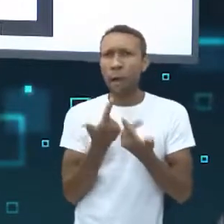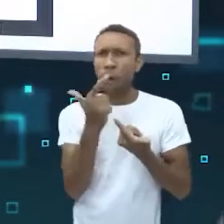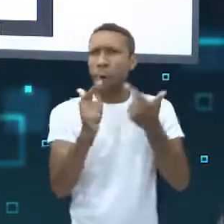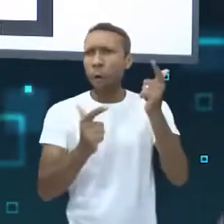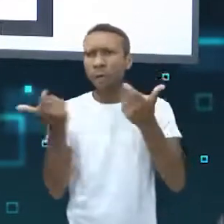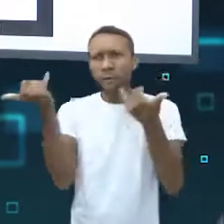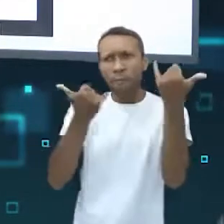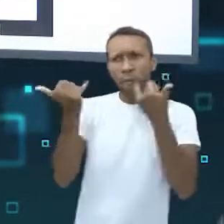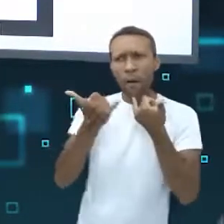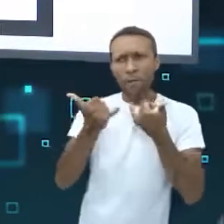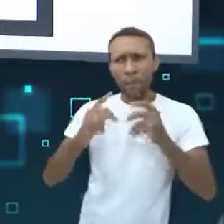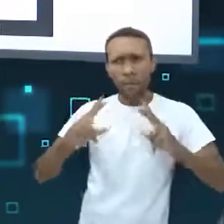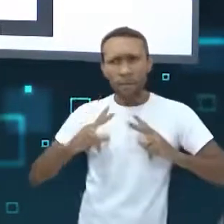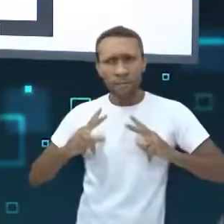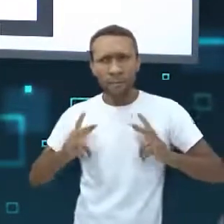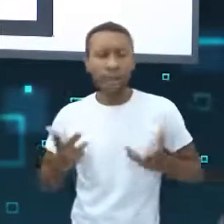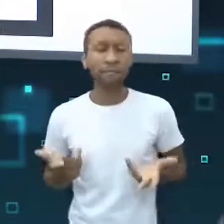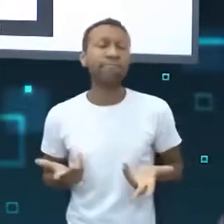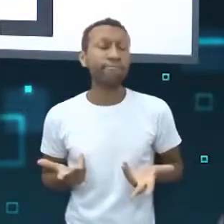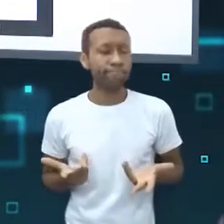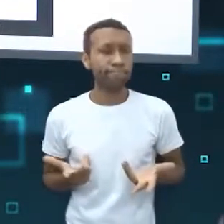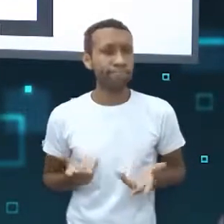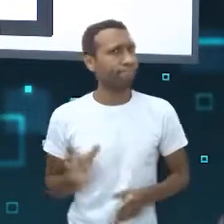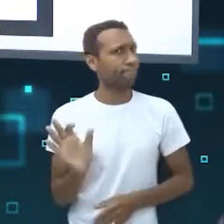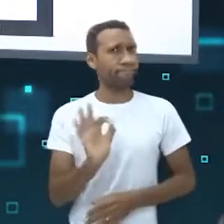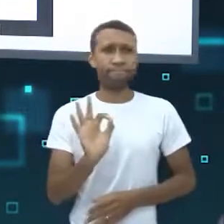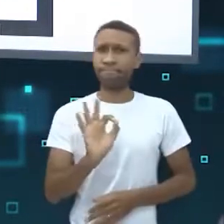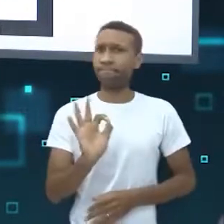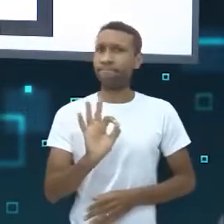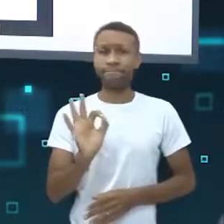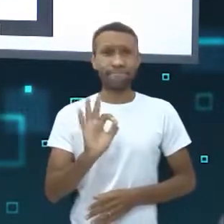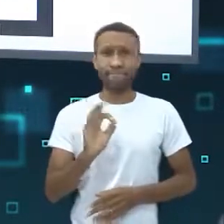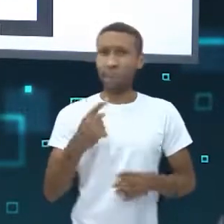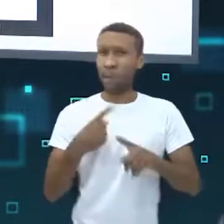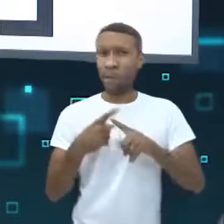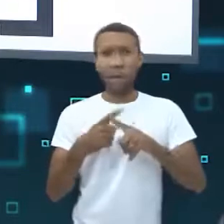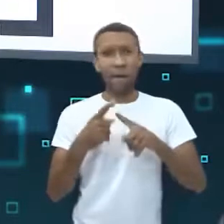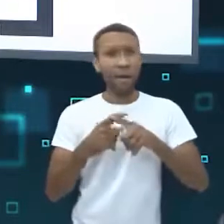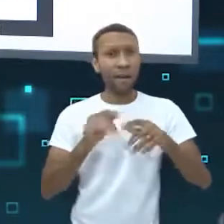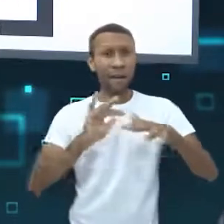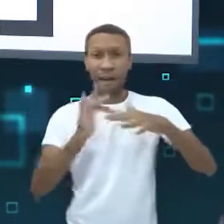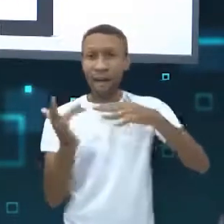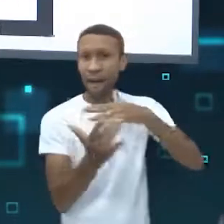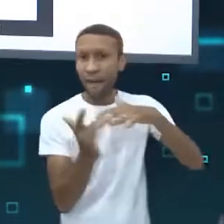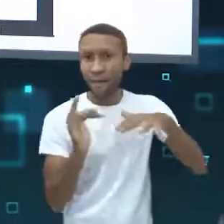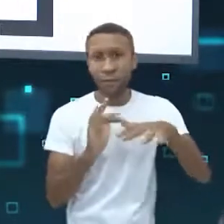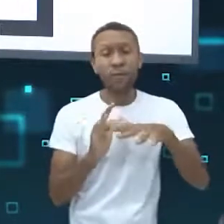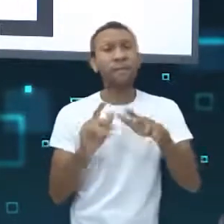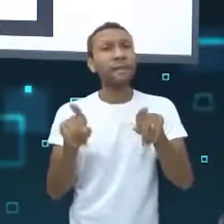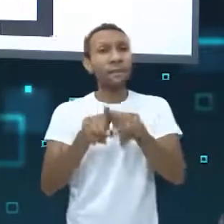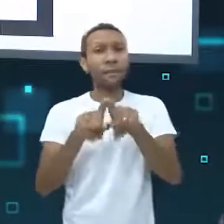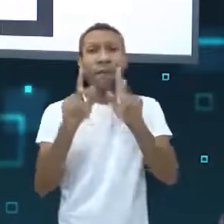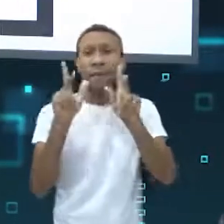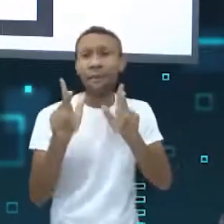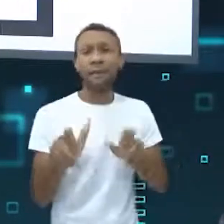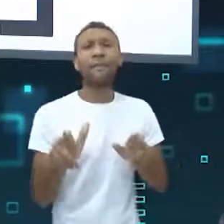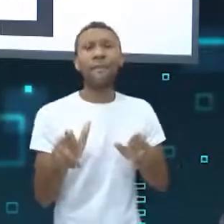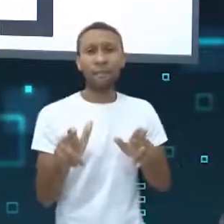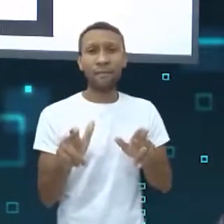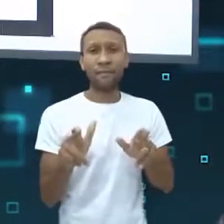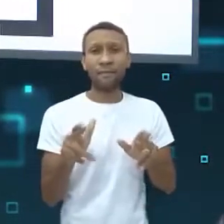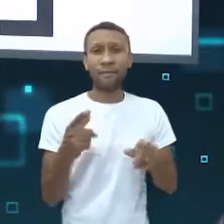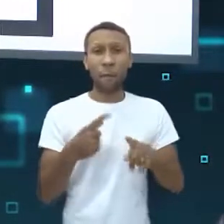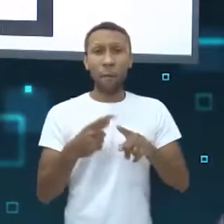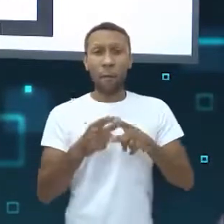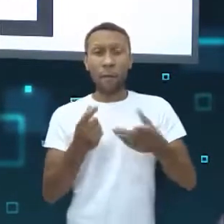pessoais? Provavelmente não, né? As redes sociais devem ser vistas do mesmo jeito. Uma grande